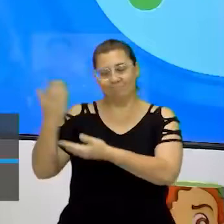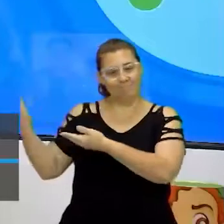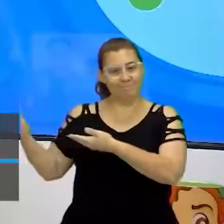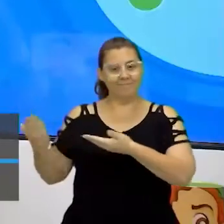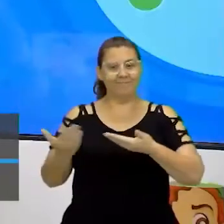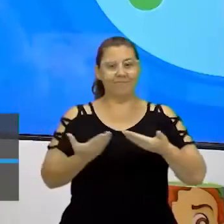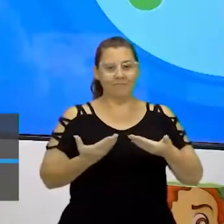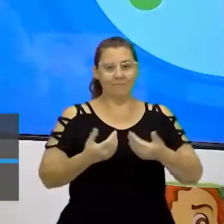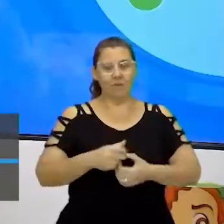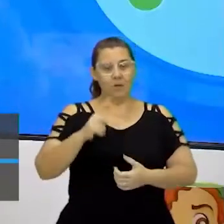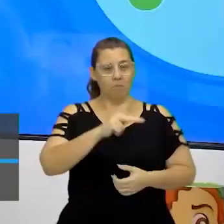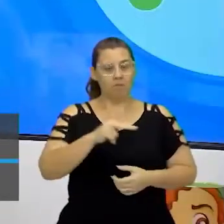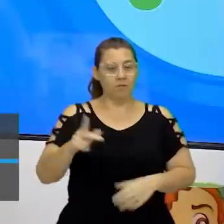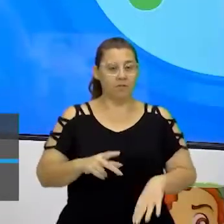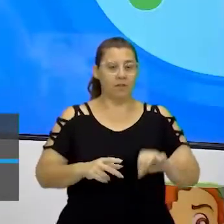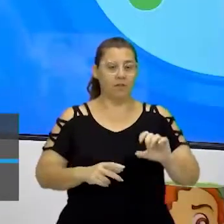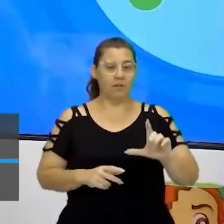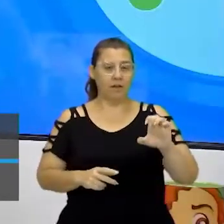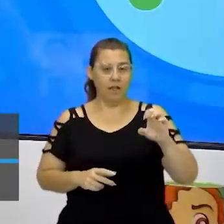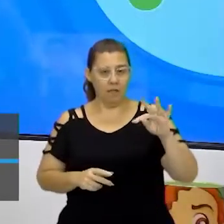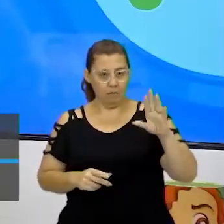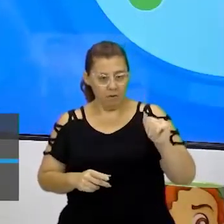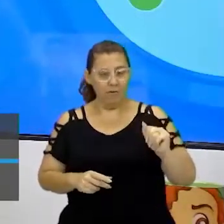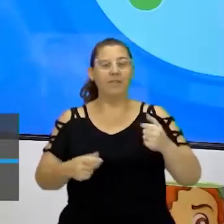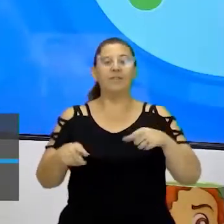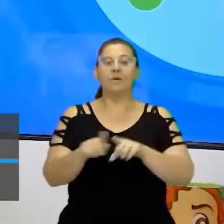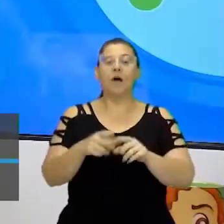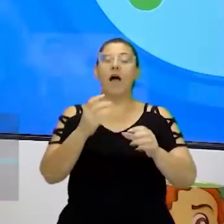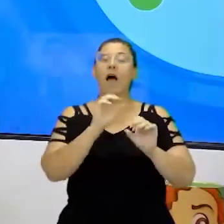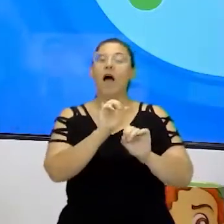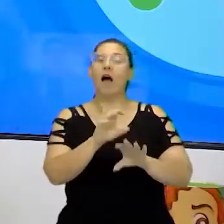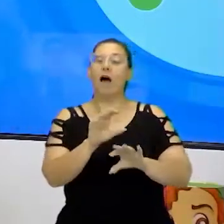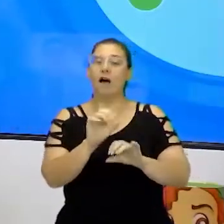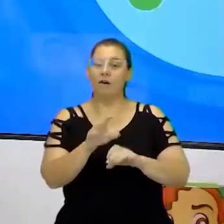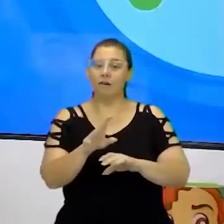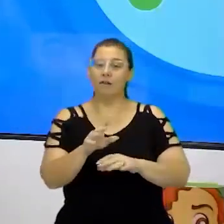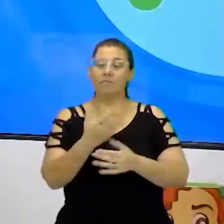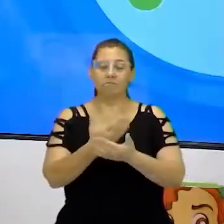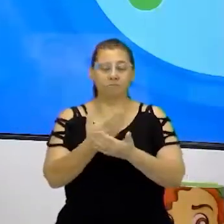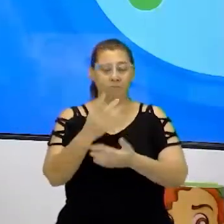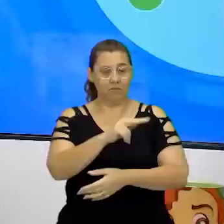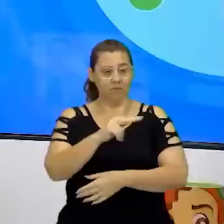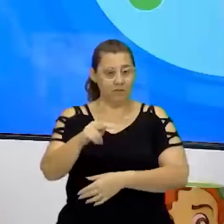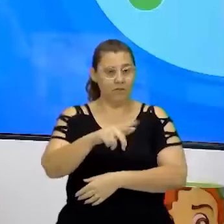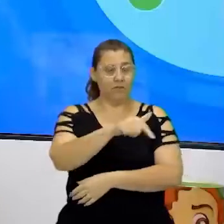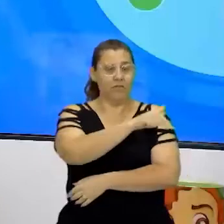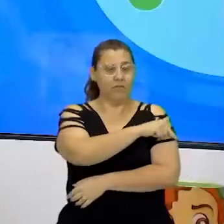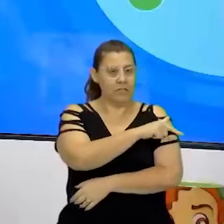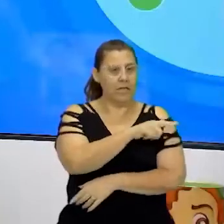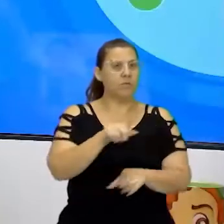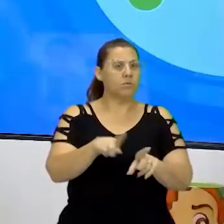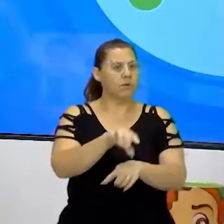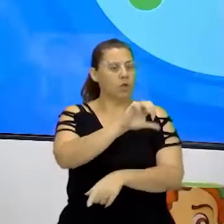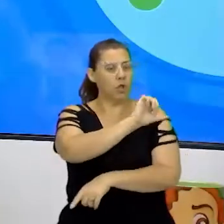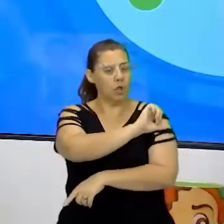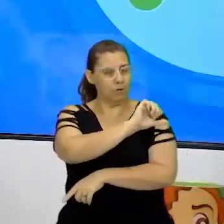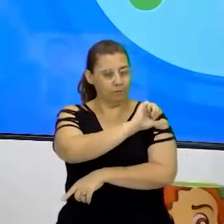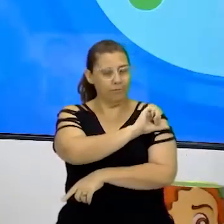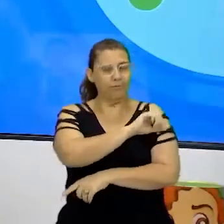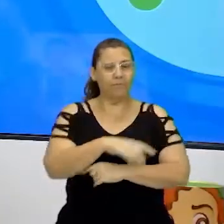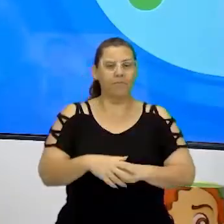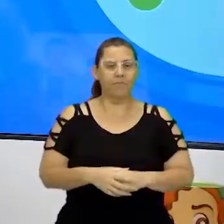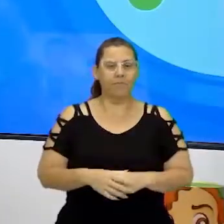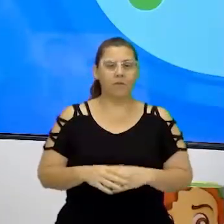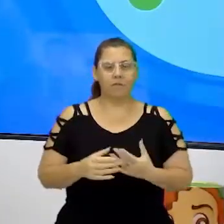-vindos. Eu sou o professor Kleber Araújo. Vou dar aula para o pessoal do sétimo ano e também do nono ano de história. Bem,